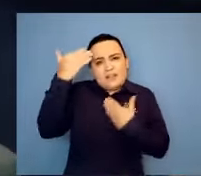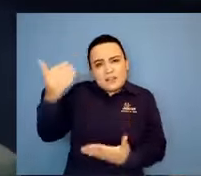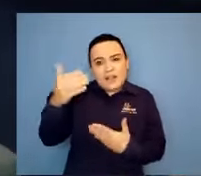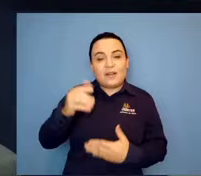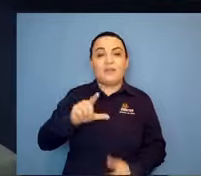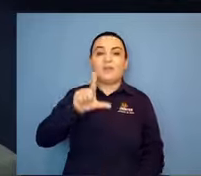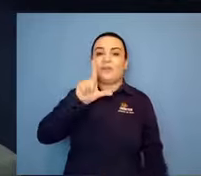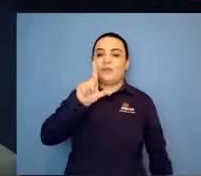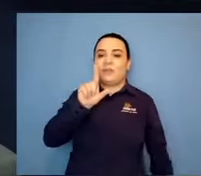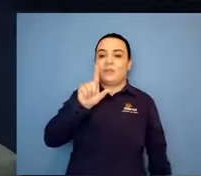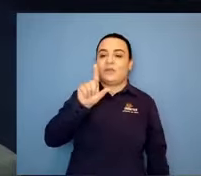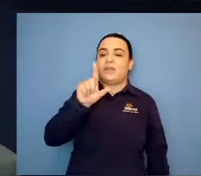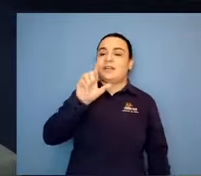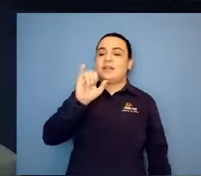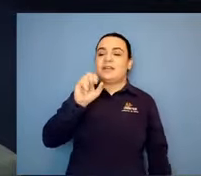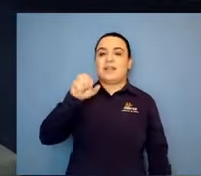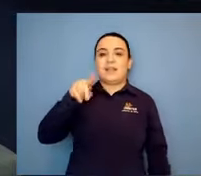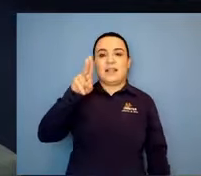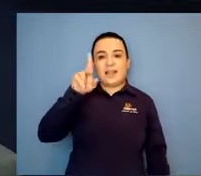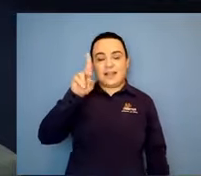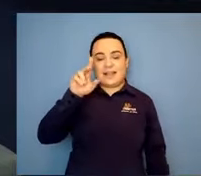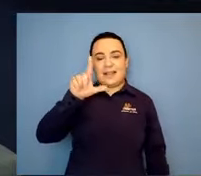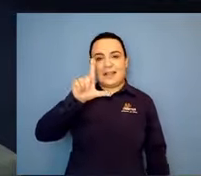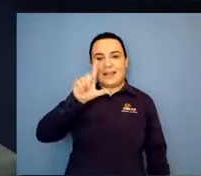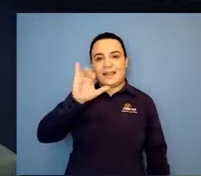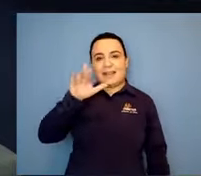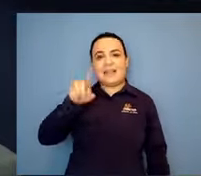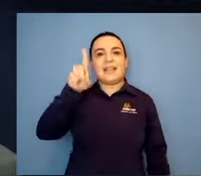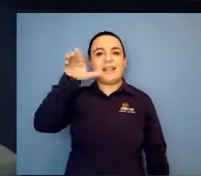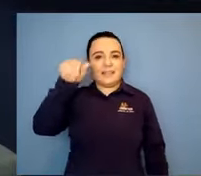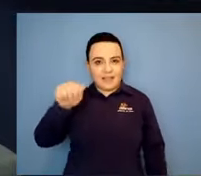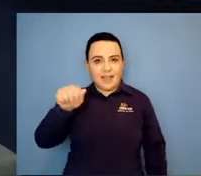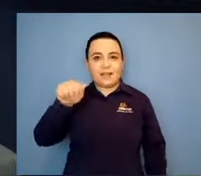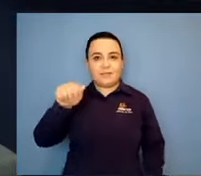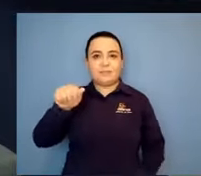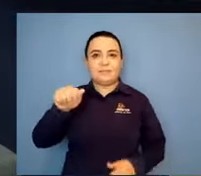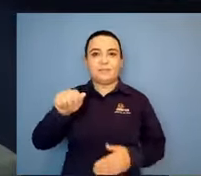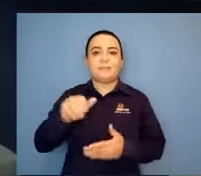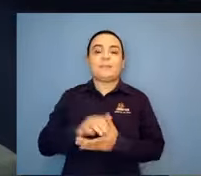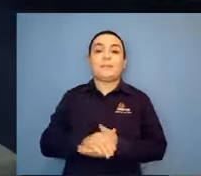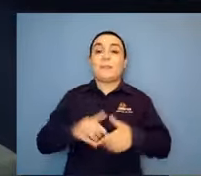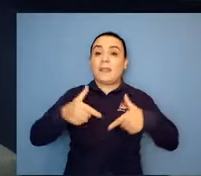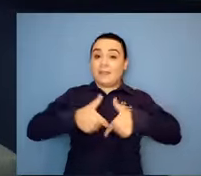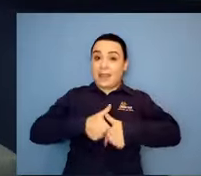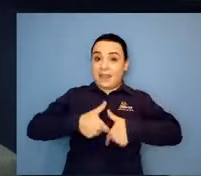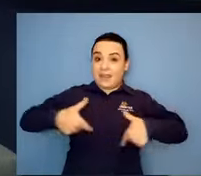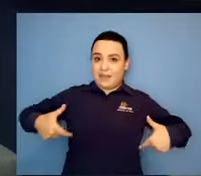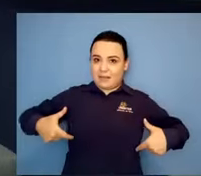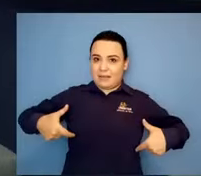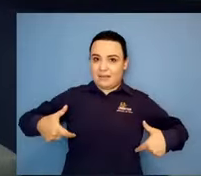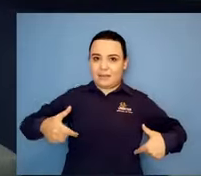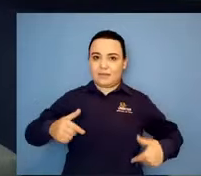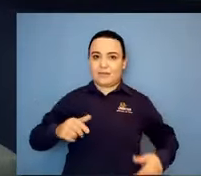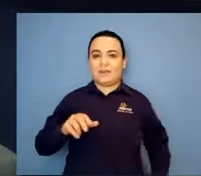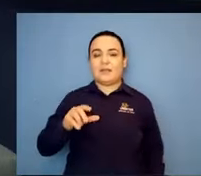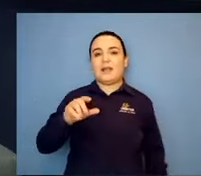deixar mais algum contato, Linda? Pode ser esse. Adreno é por conta da adrenoleucodistrofia. Então é arroba